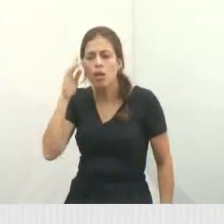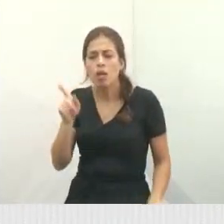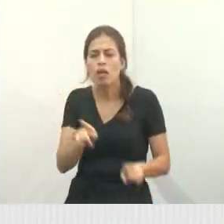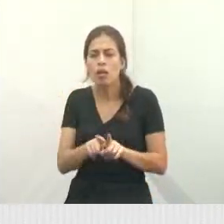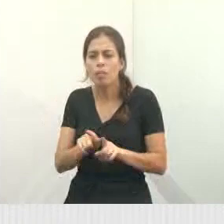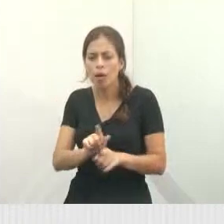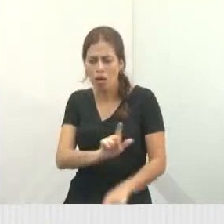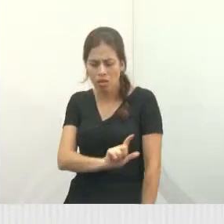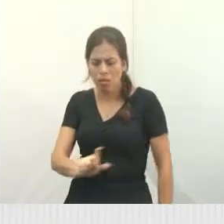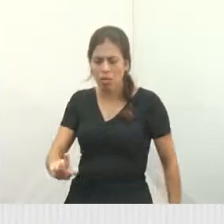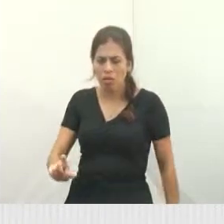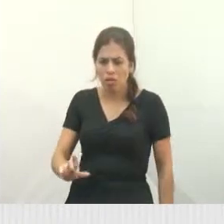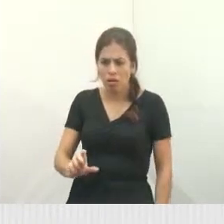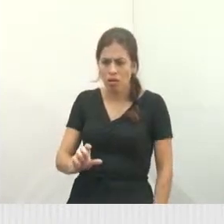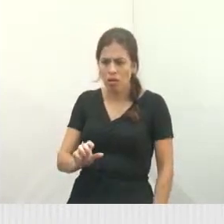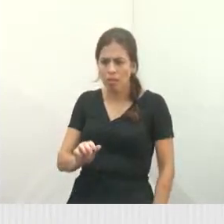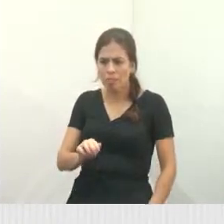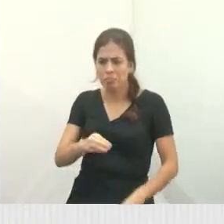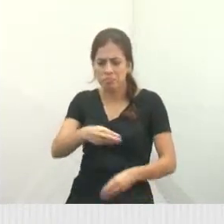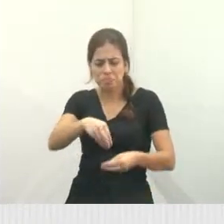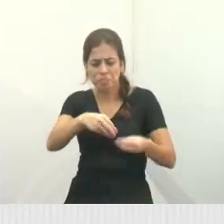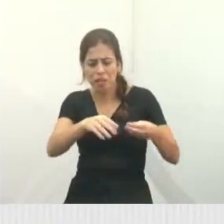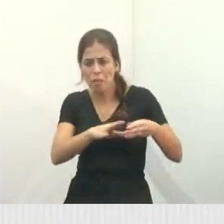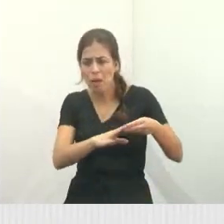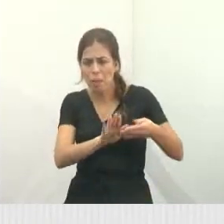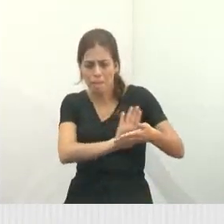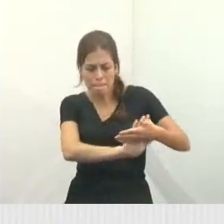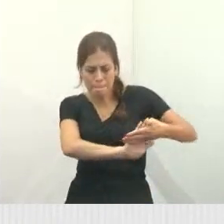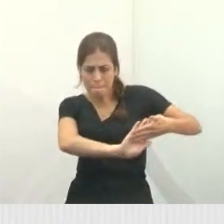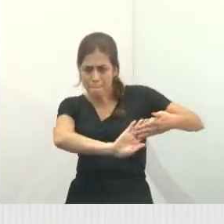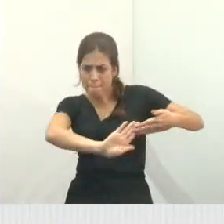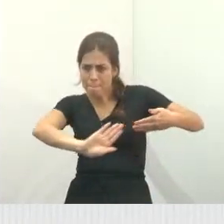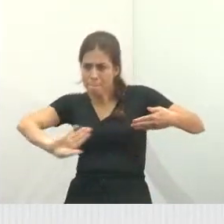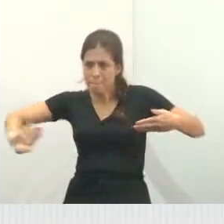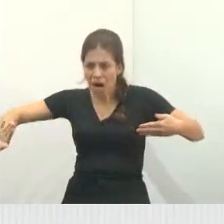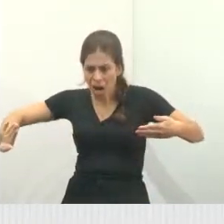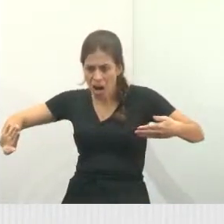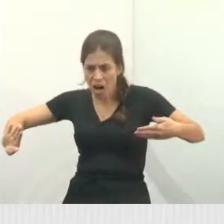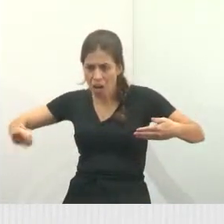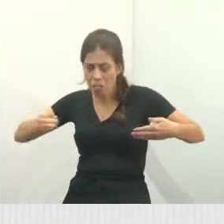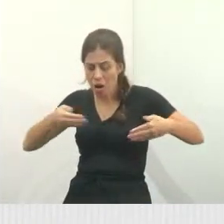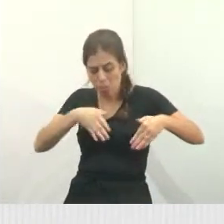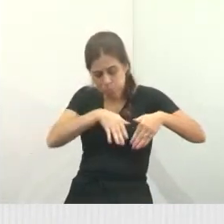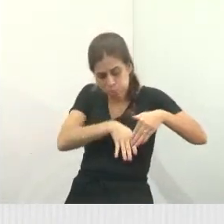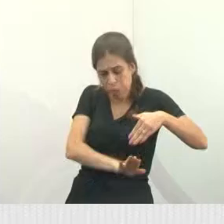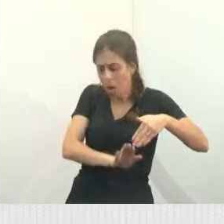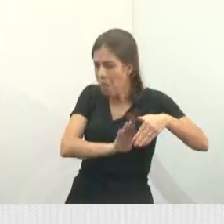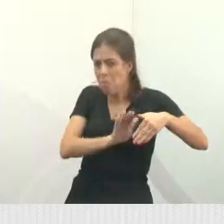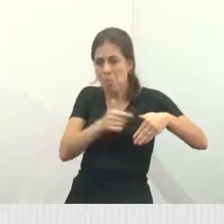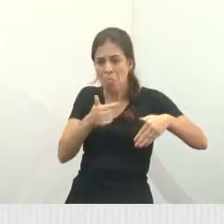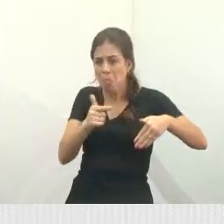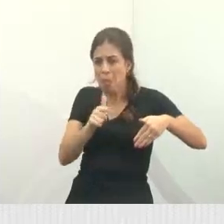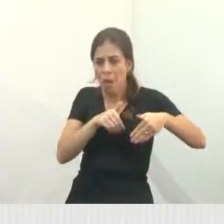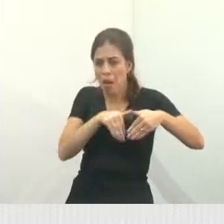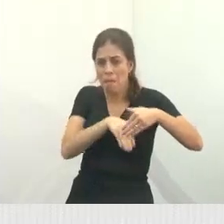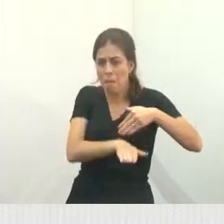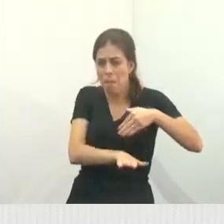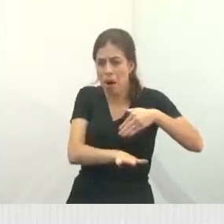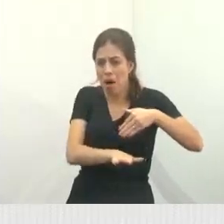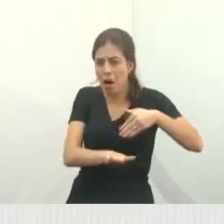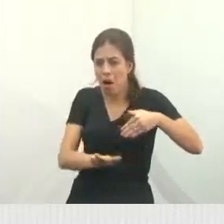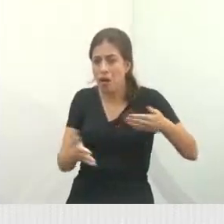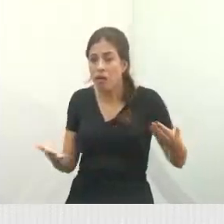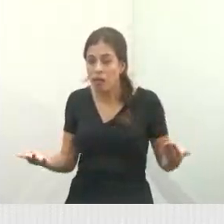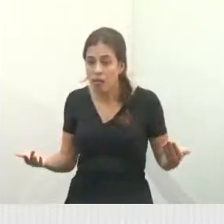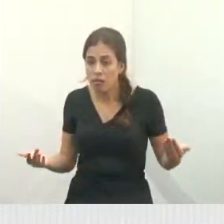próxima aqui. Olha o cimento. Olha lá. Vedaram. Isso aqui é a guia chapéu. É guia chapéu. Vedaram ela. Não tem vazão de água. A água está